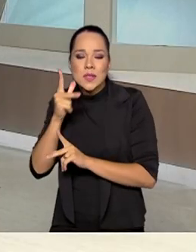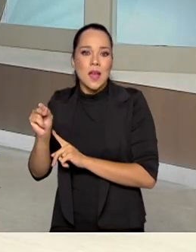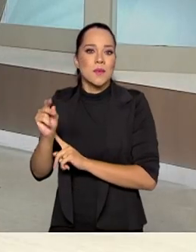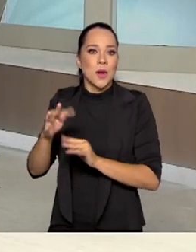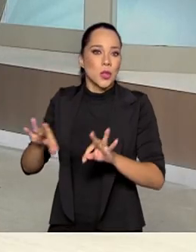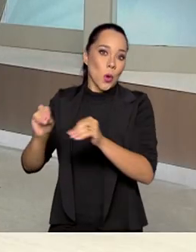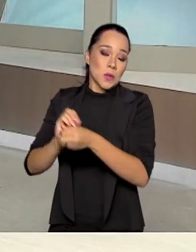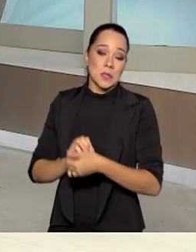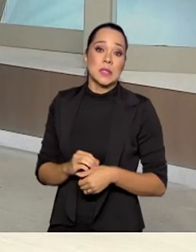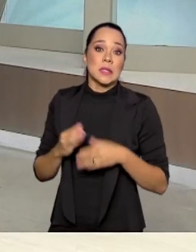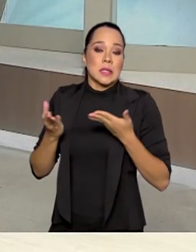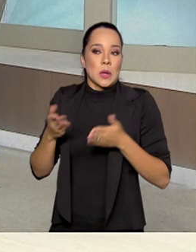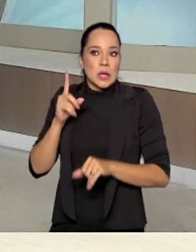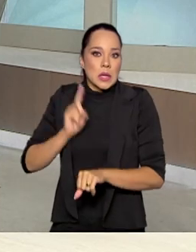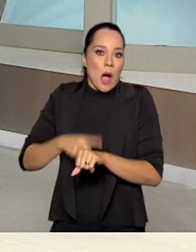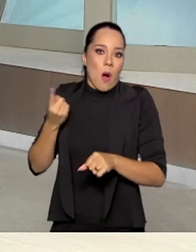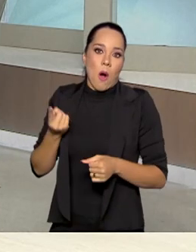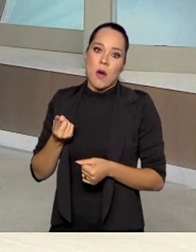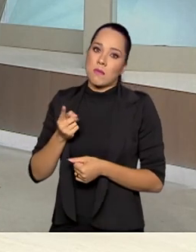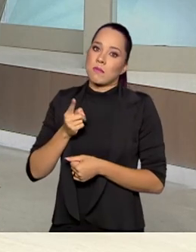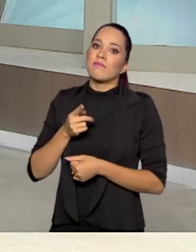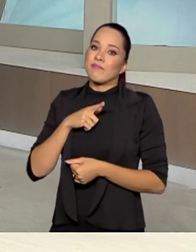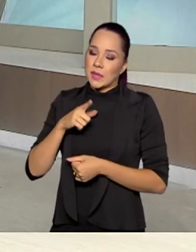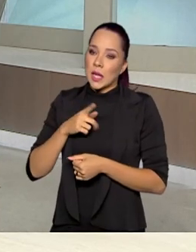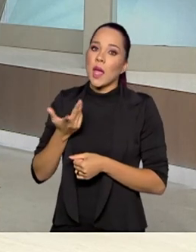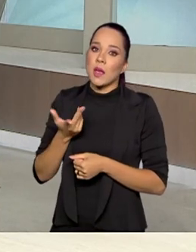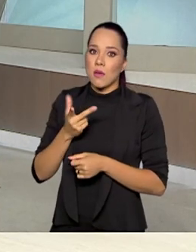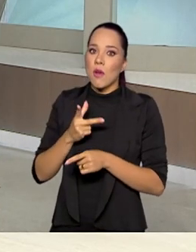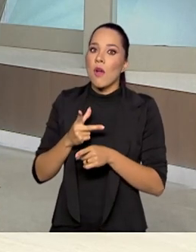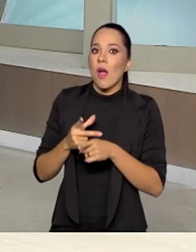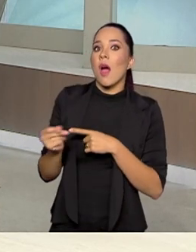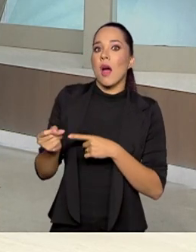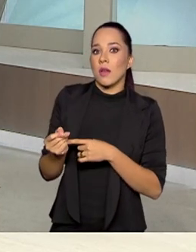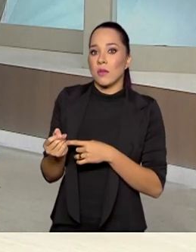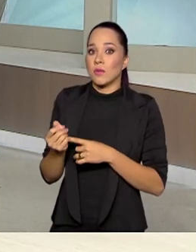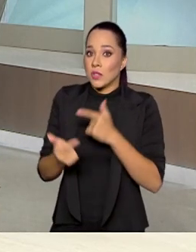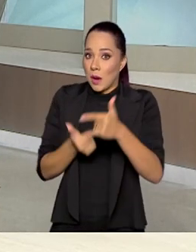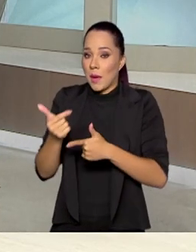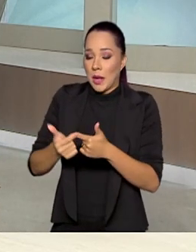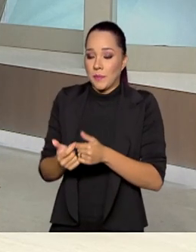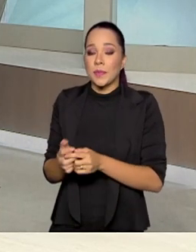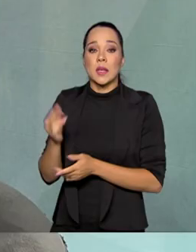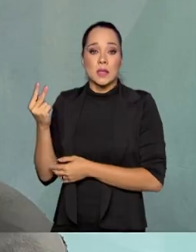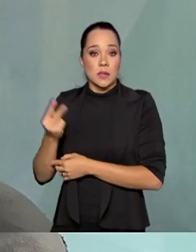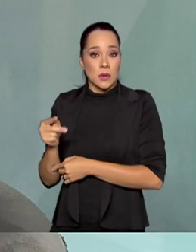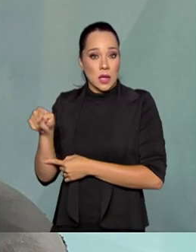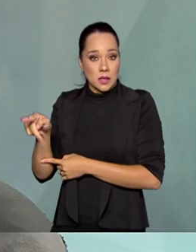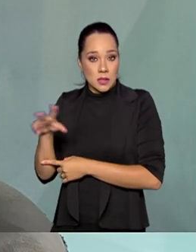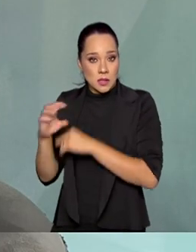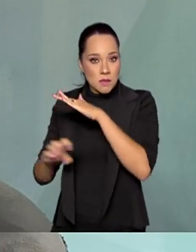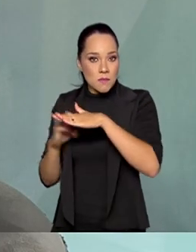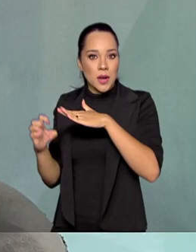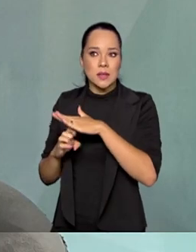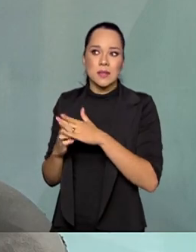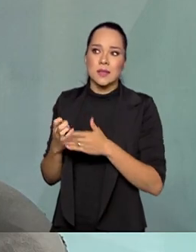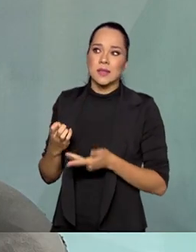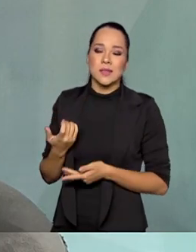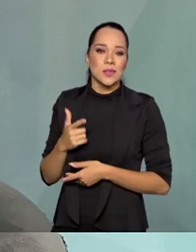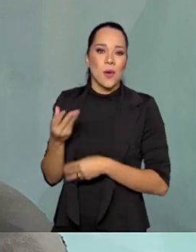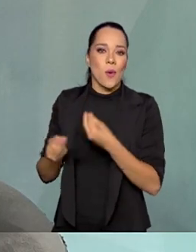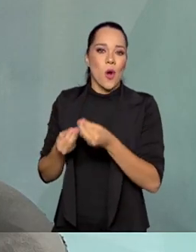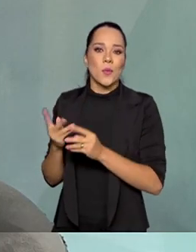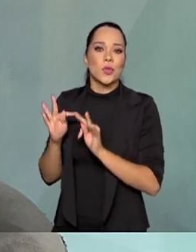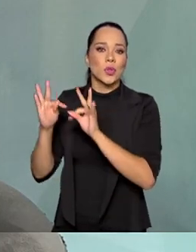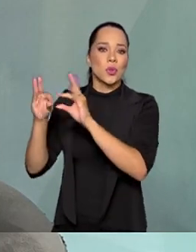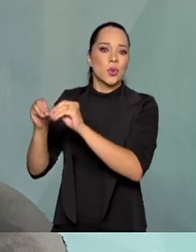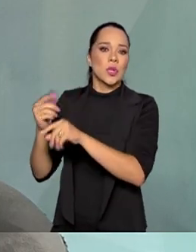a gente acredita, assim, que de imediato existe um ganho operacional. Segundo, essas empresas, elas não fariam muito sentido elas trazerem